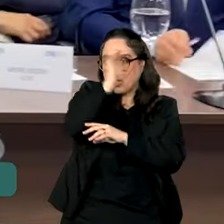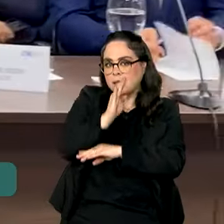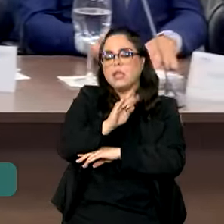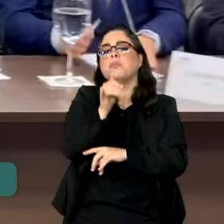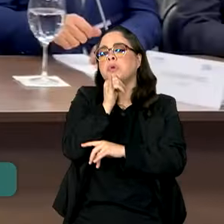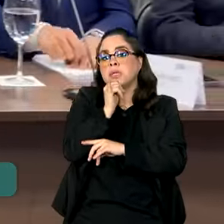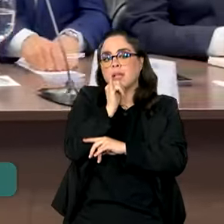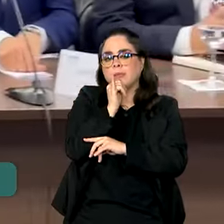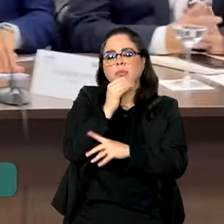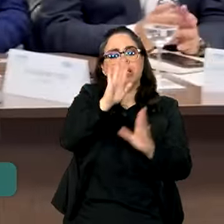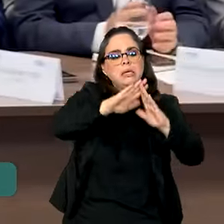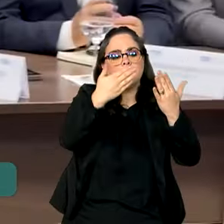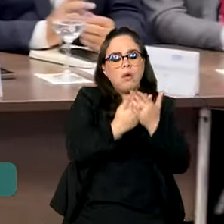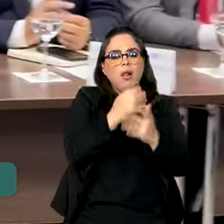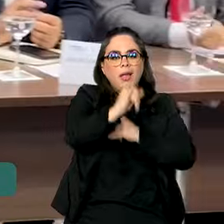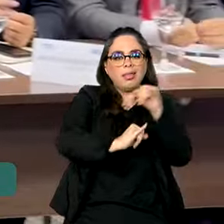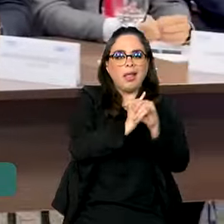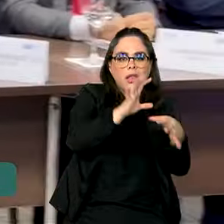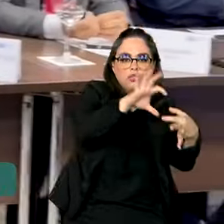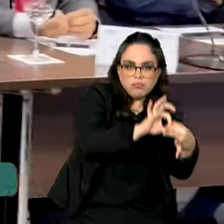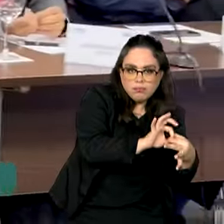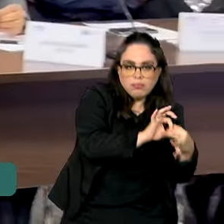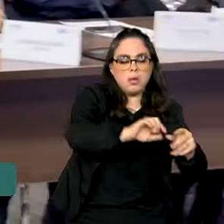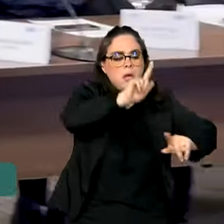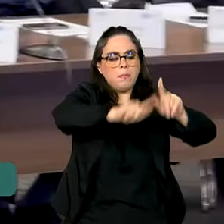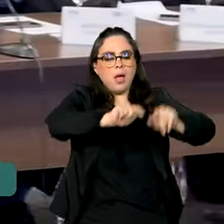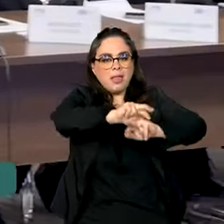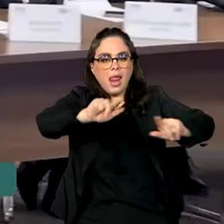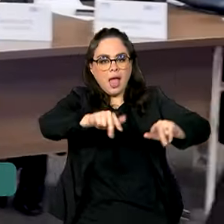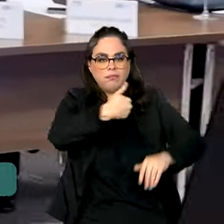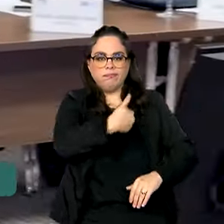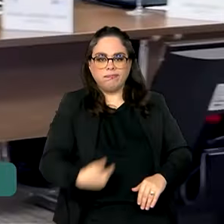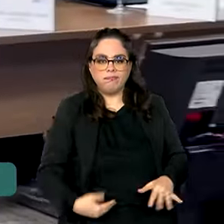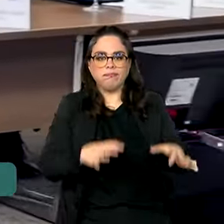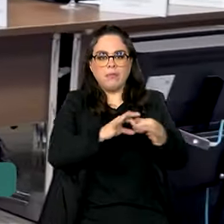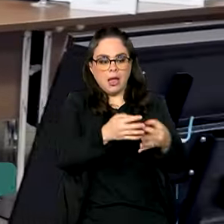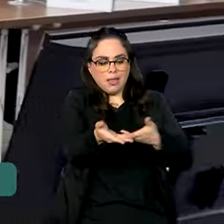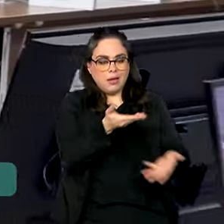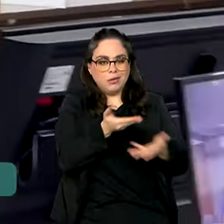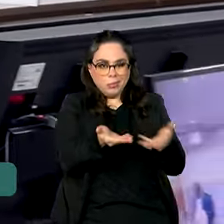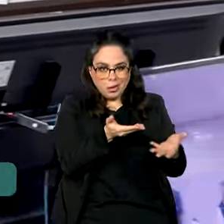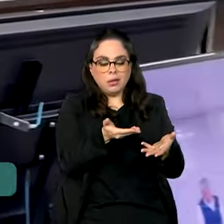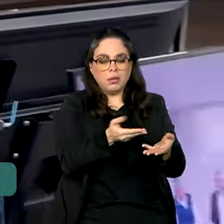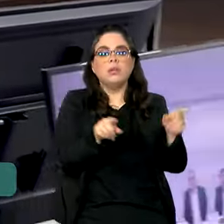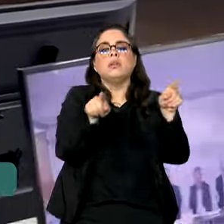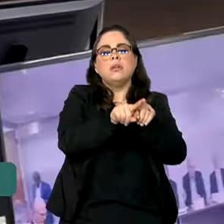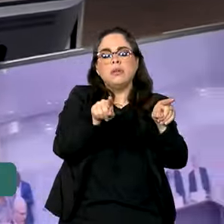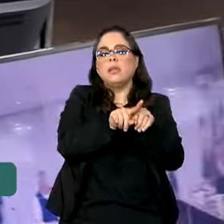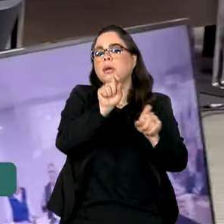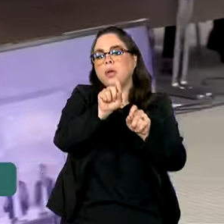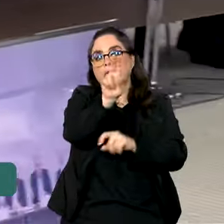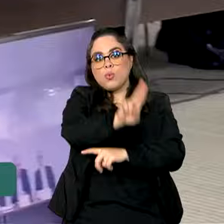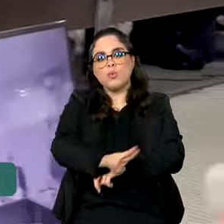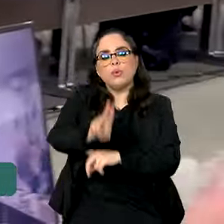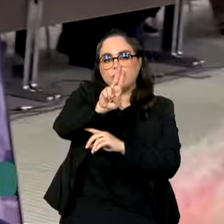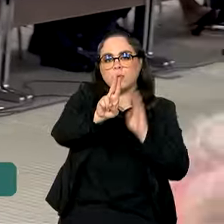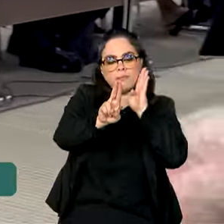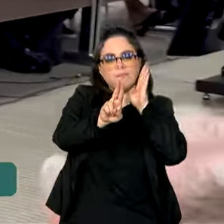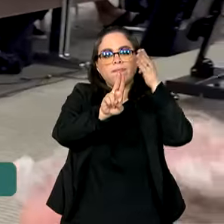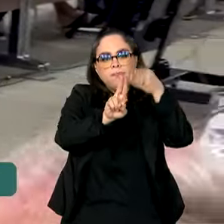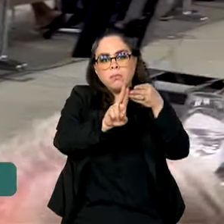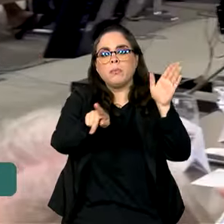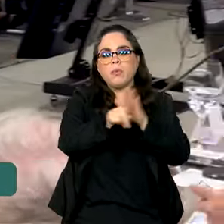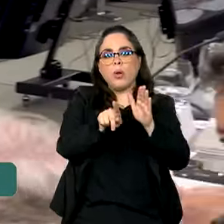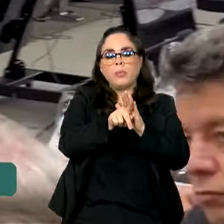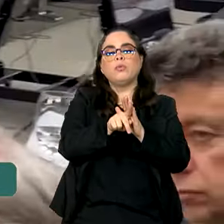nas escolas, transformação digital dos equipamentos públicos, dos serviços públicos, questão do uso cada vez mais corrente